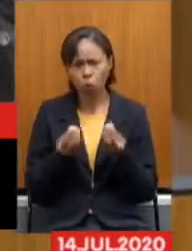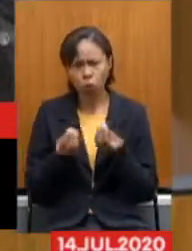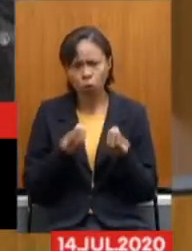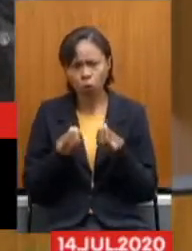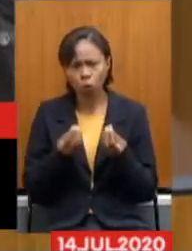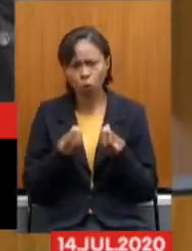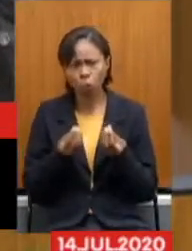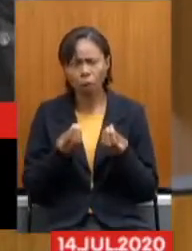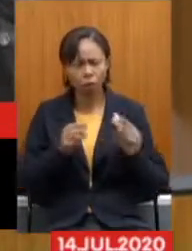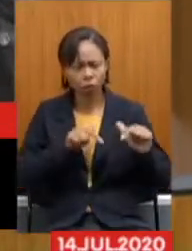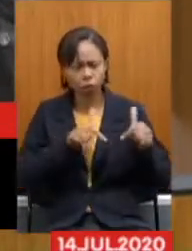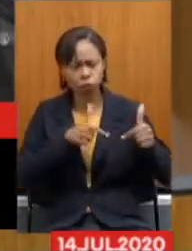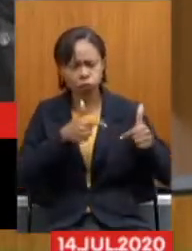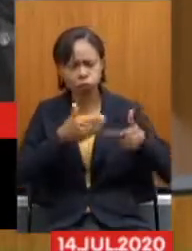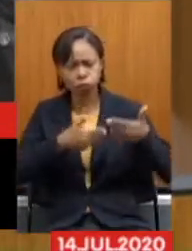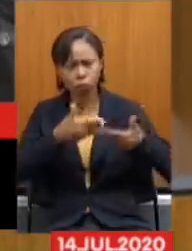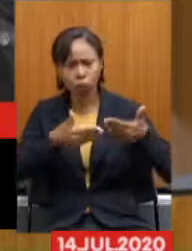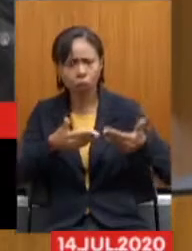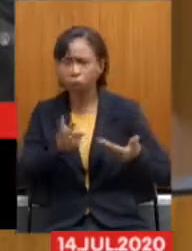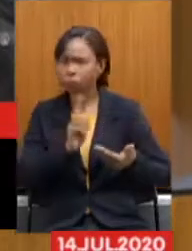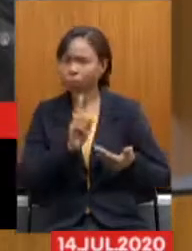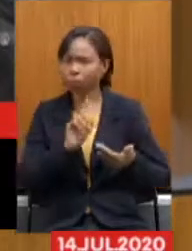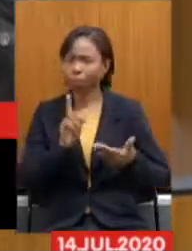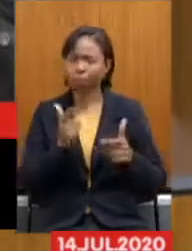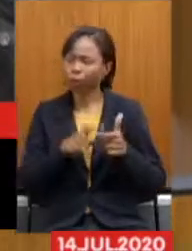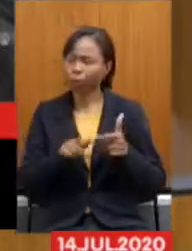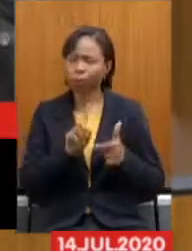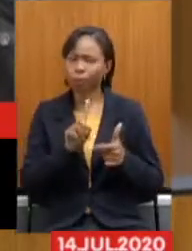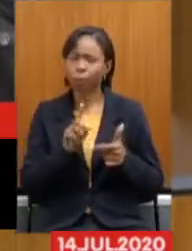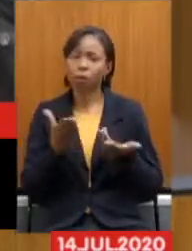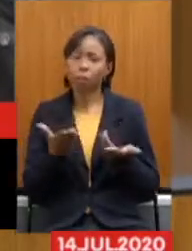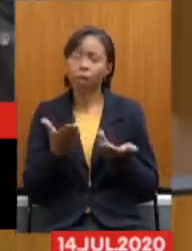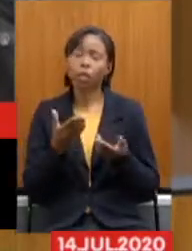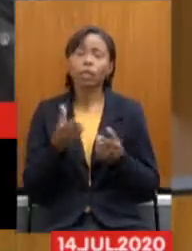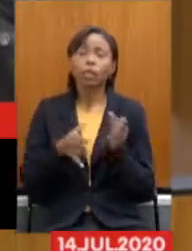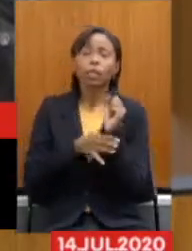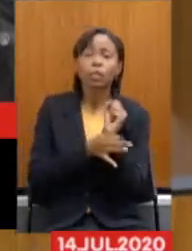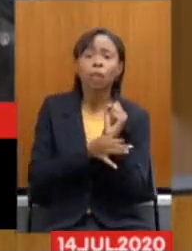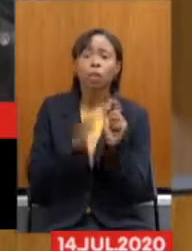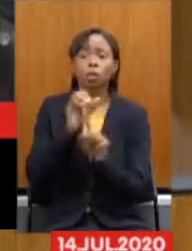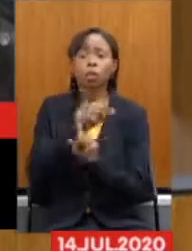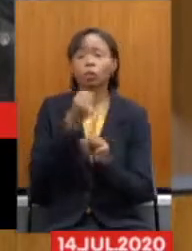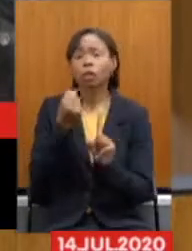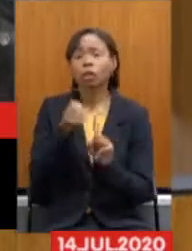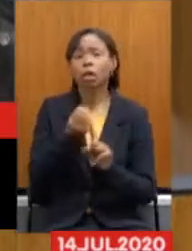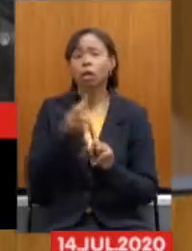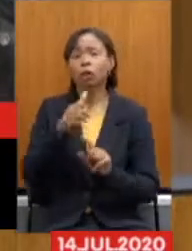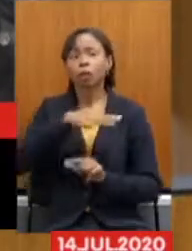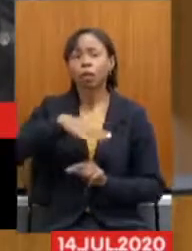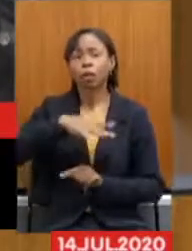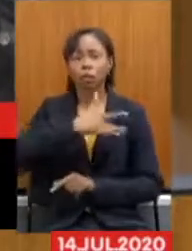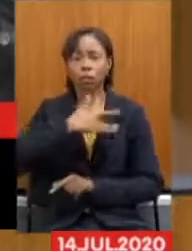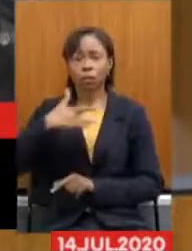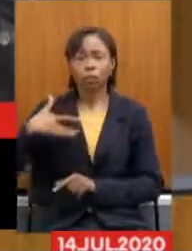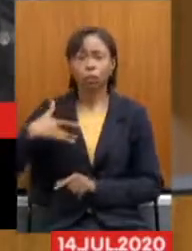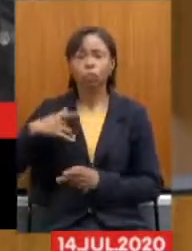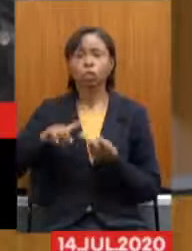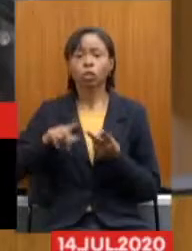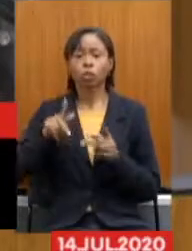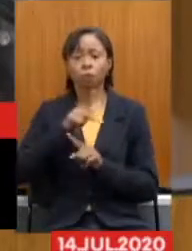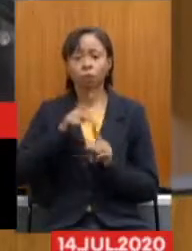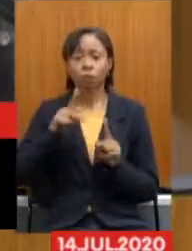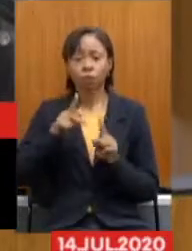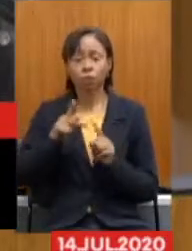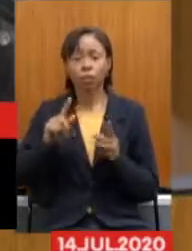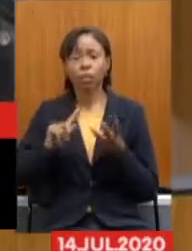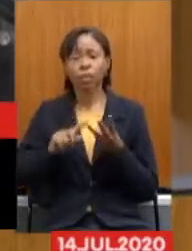Vem atuando Ou seja No sistema De Seguridade Social Abrangendo Saúde Previdência Assistência